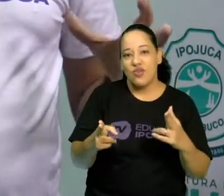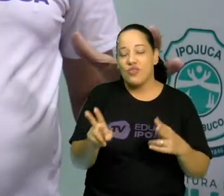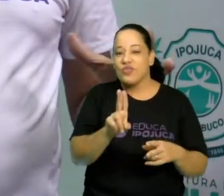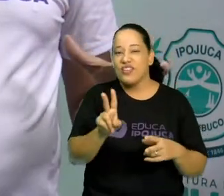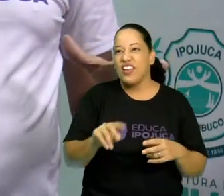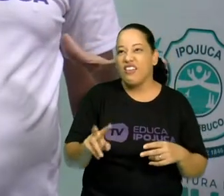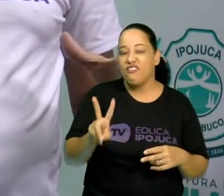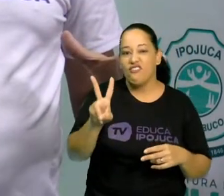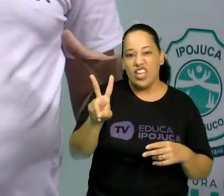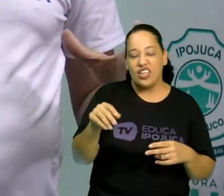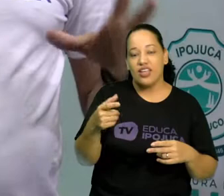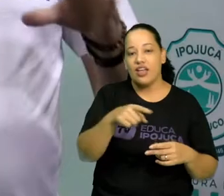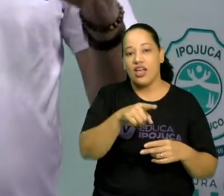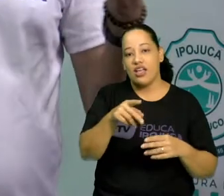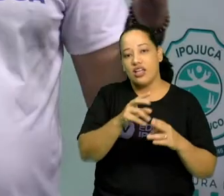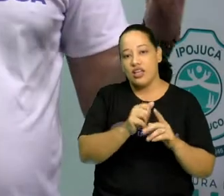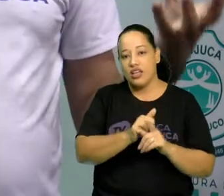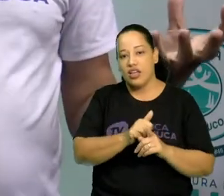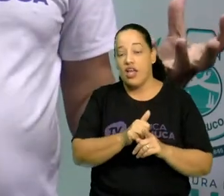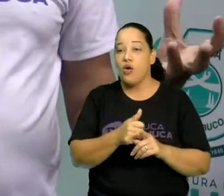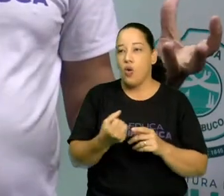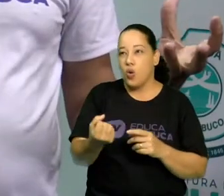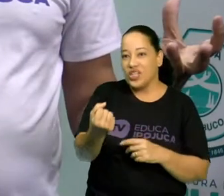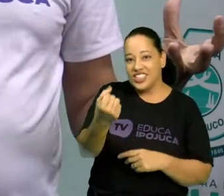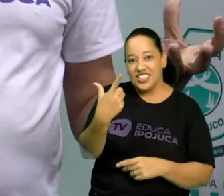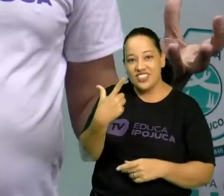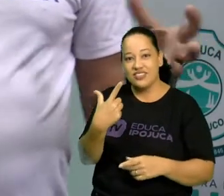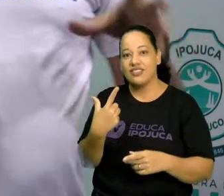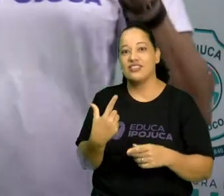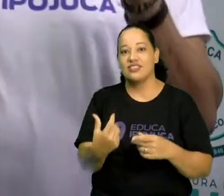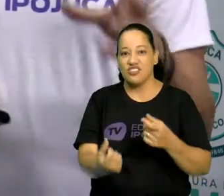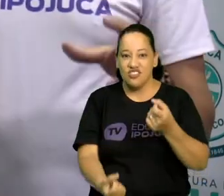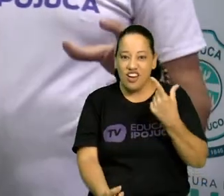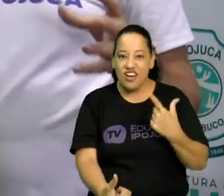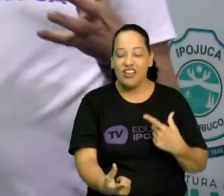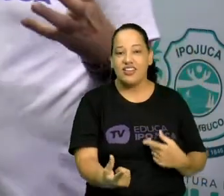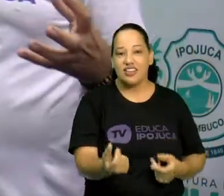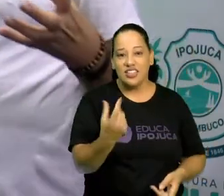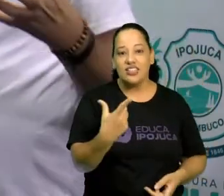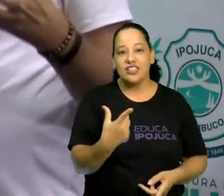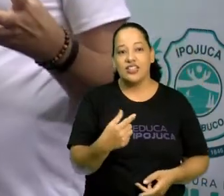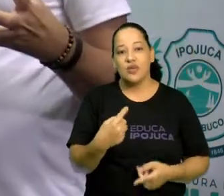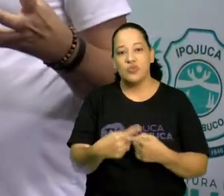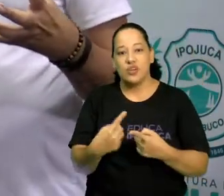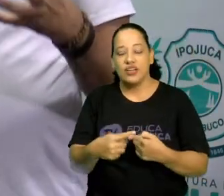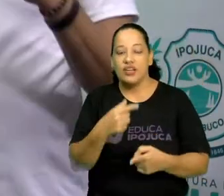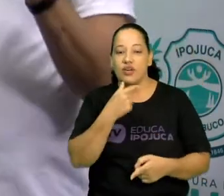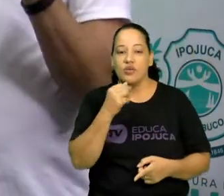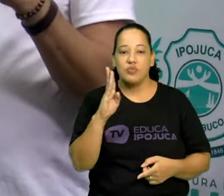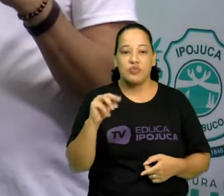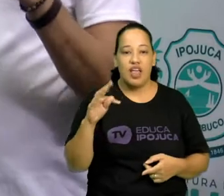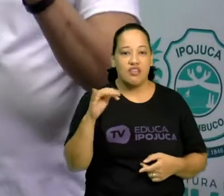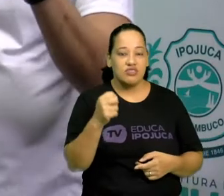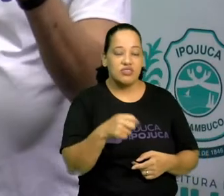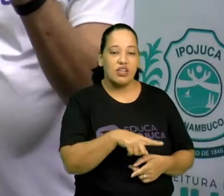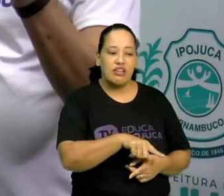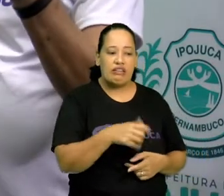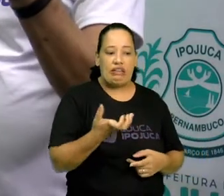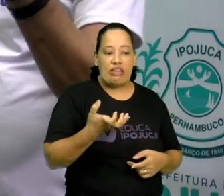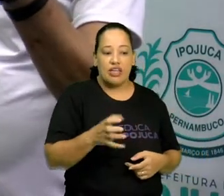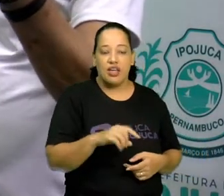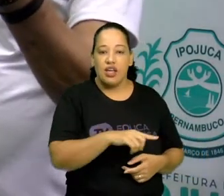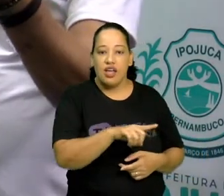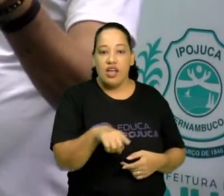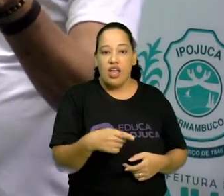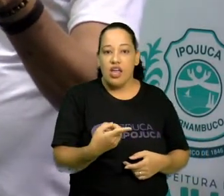distanciamento ou estranhamento brestiano. Porque brest, ele quer a todo momento que a gente entenda que aquilo ali é um